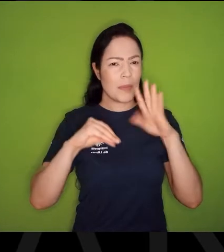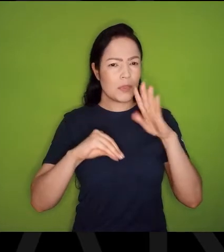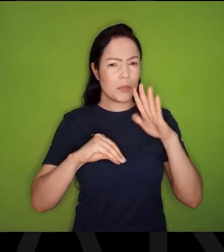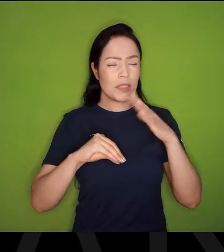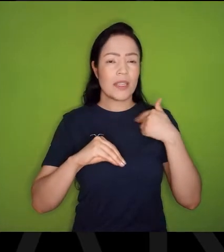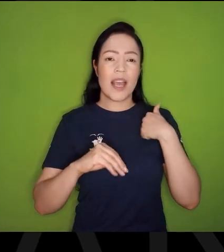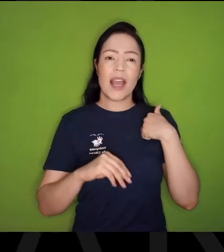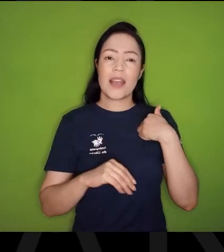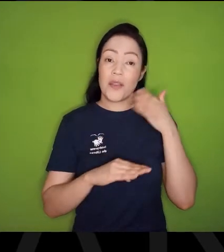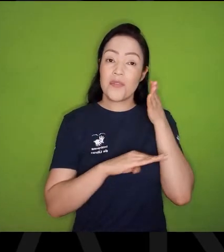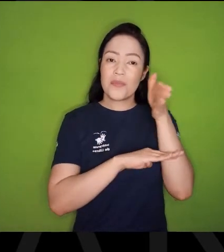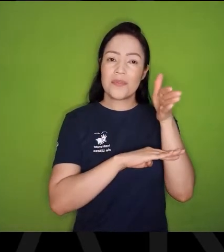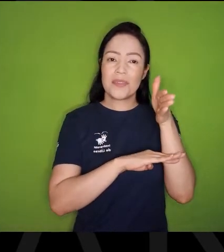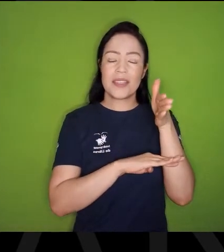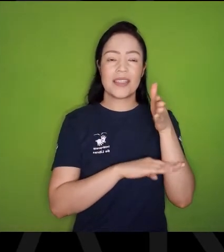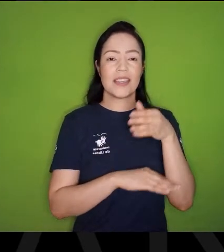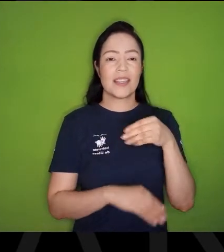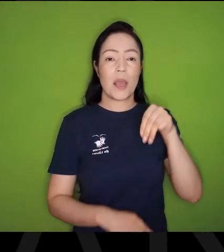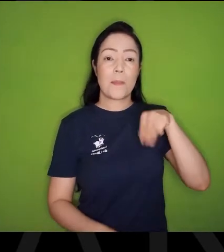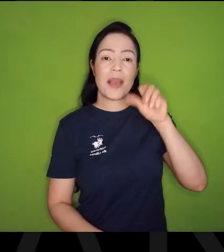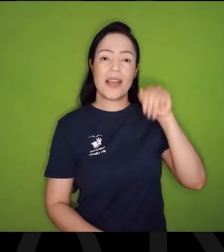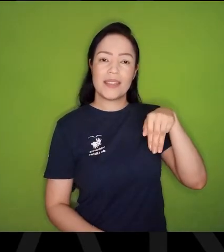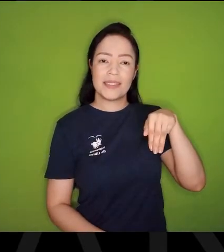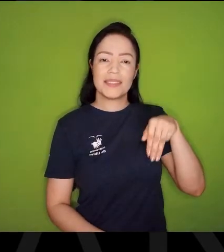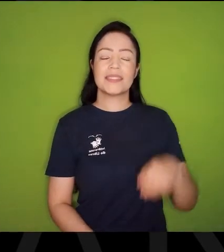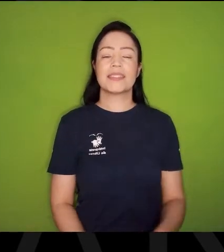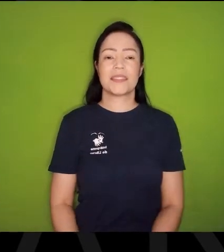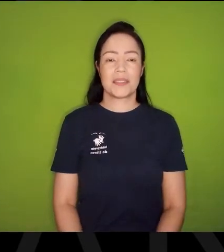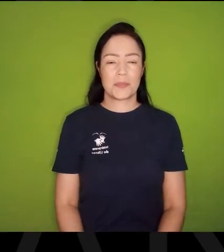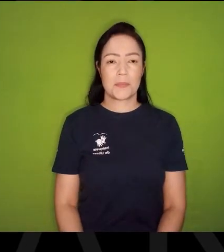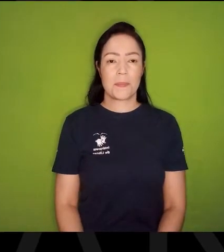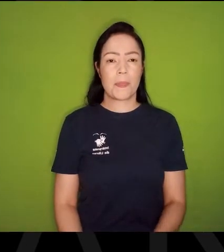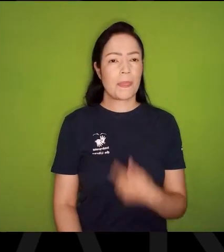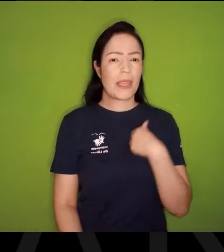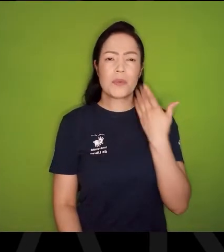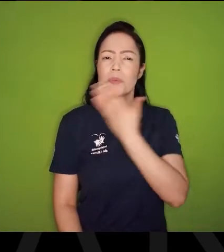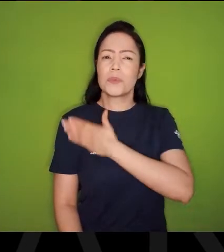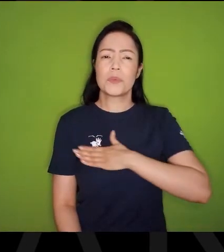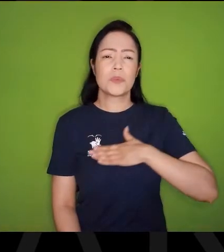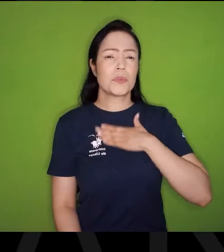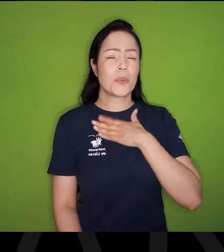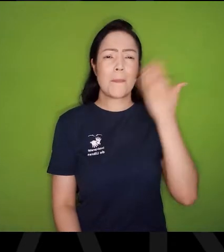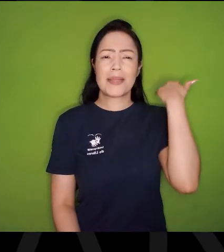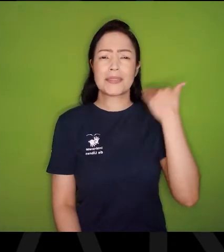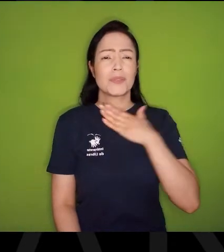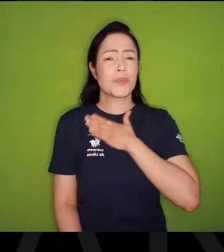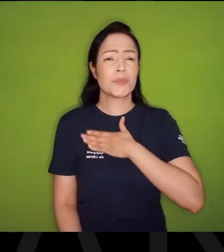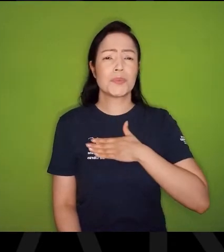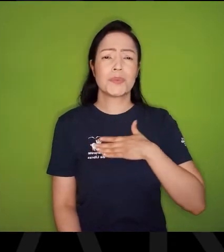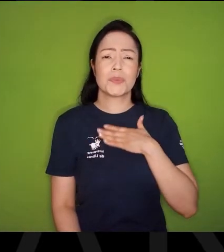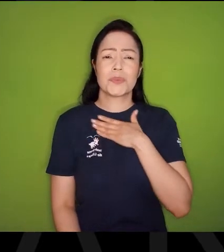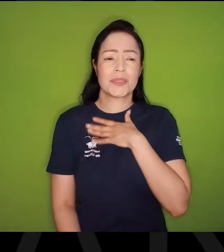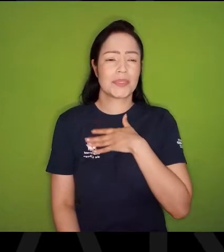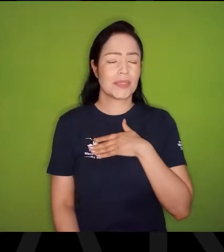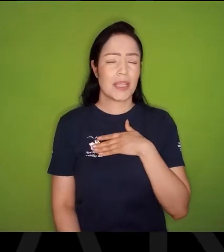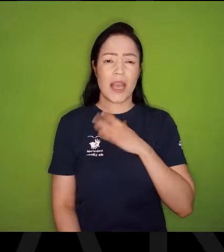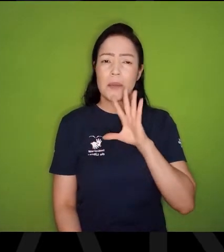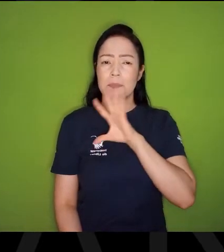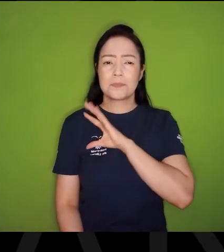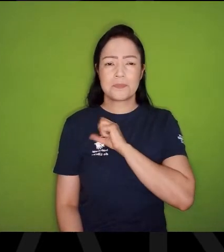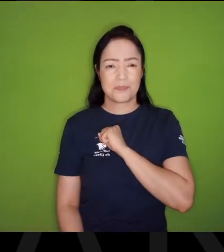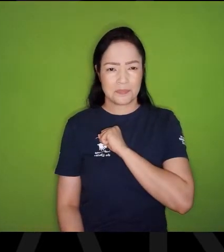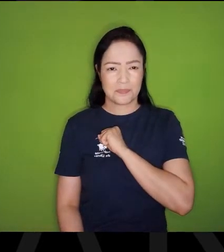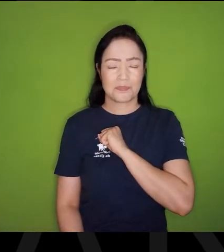para a biblioteca do Memorial da América Latina, E eu adorava, Primeiro que eu adorava, E adoro a América